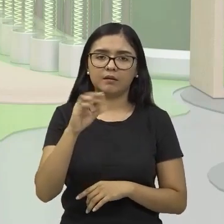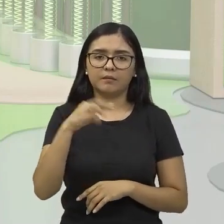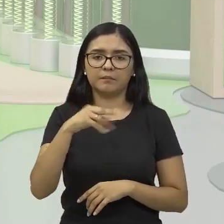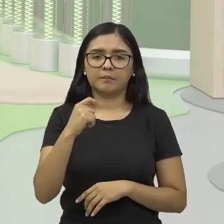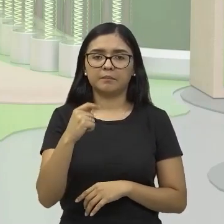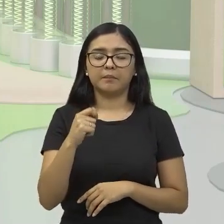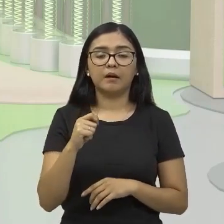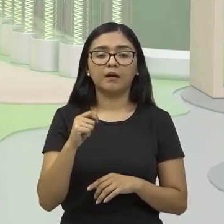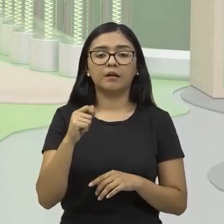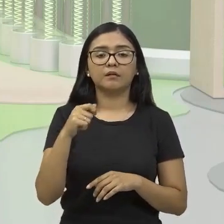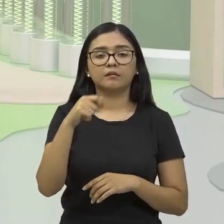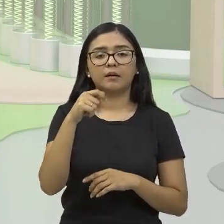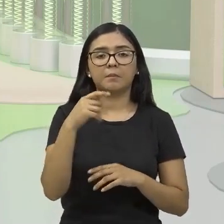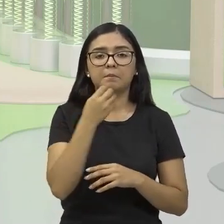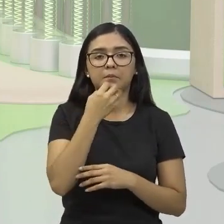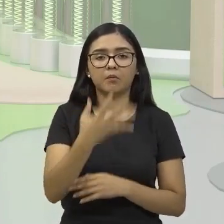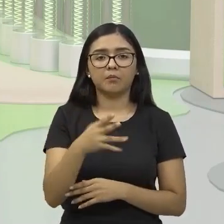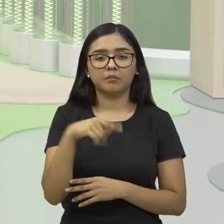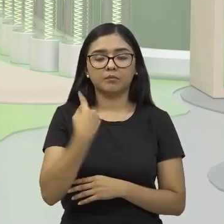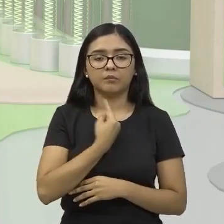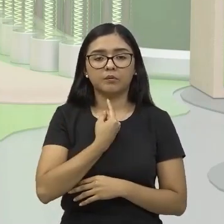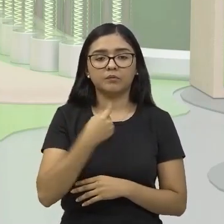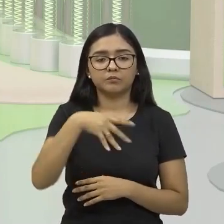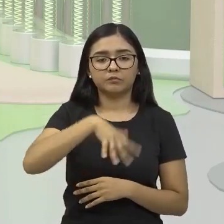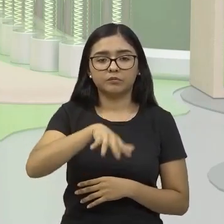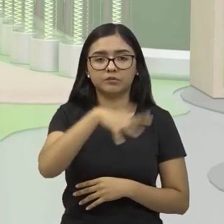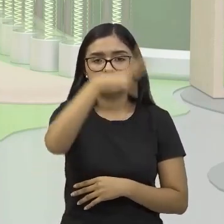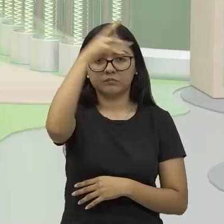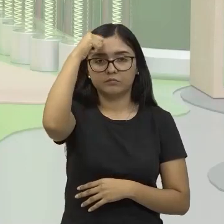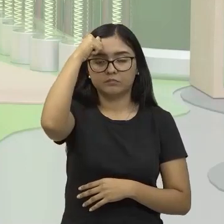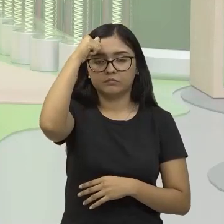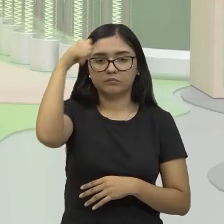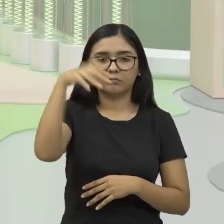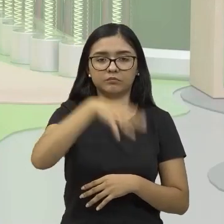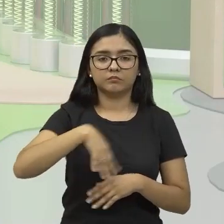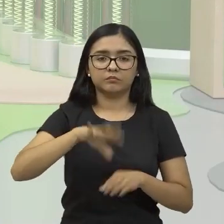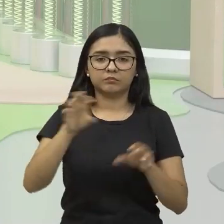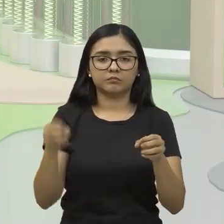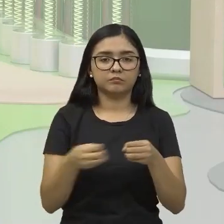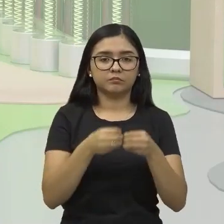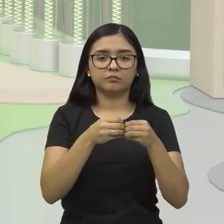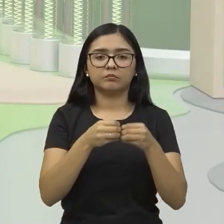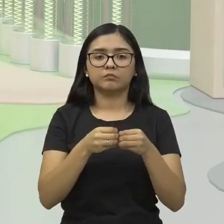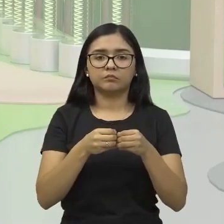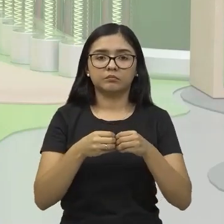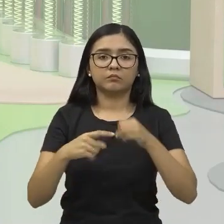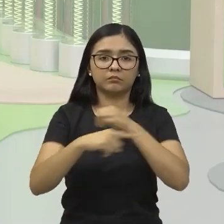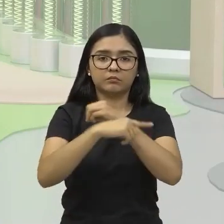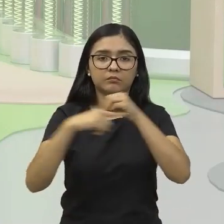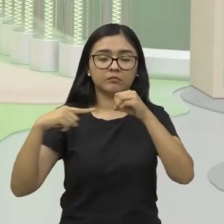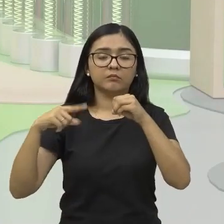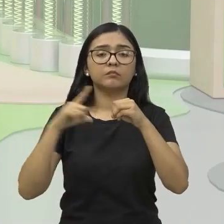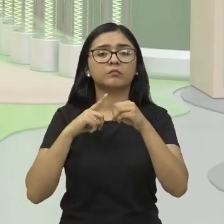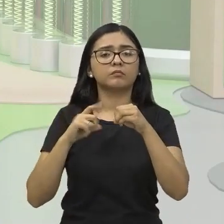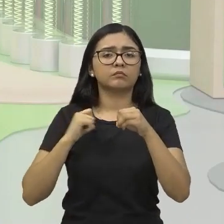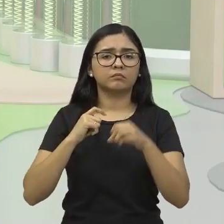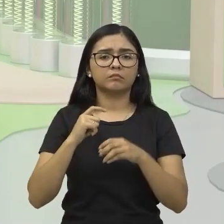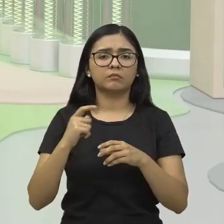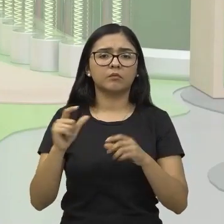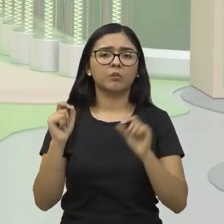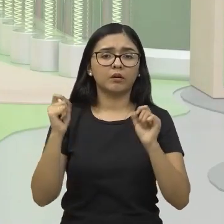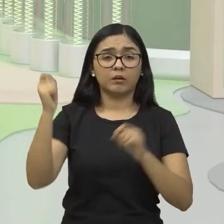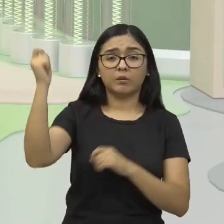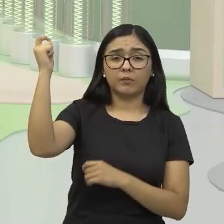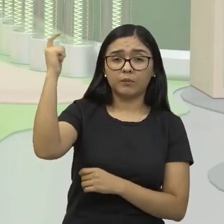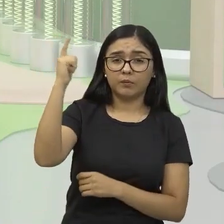Na nossa região, nós que moramos, né, em uma região que está próxima à linha do Equador, nós recebemos muita luz, né?